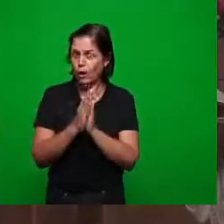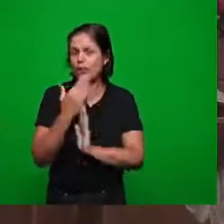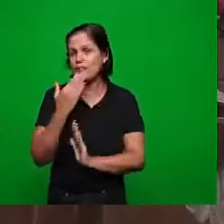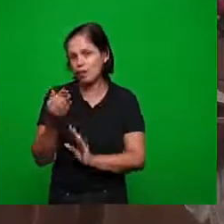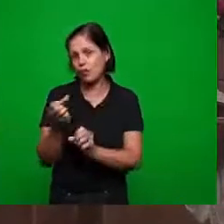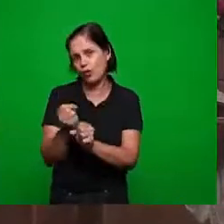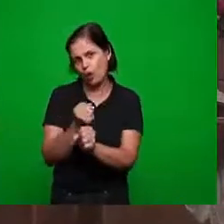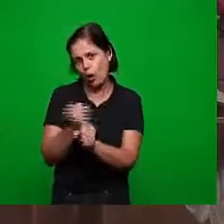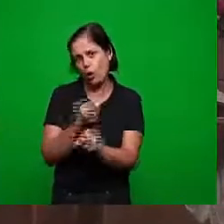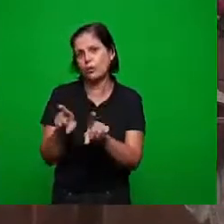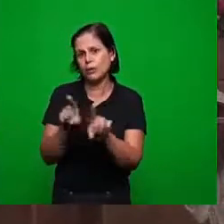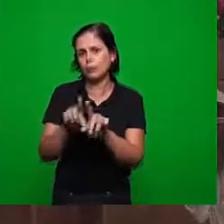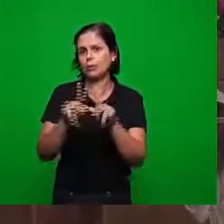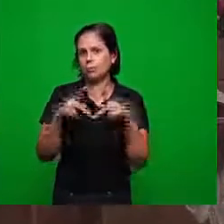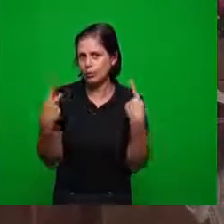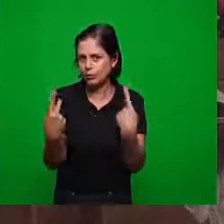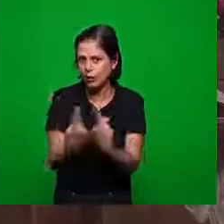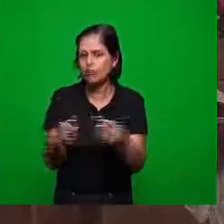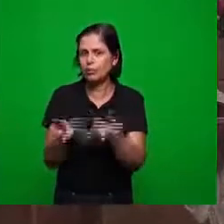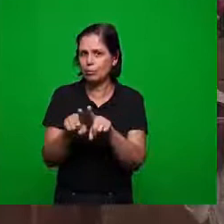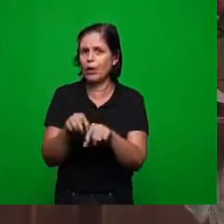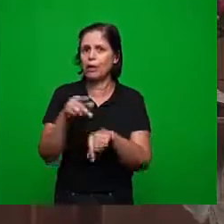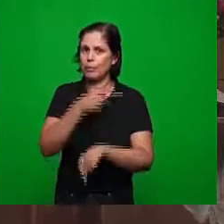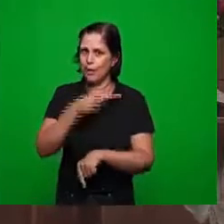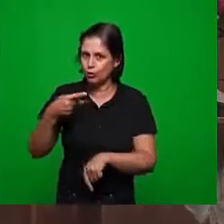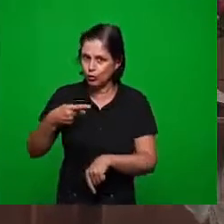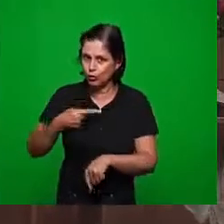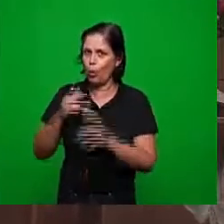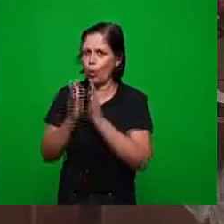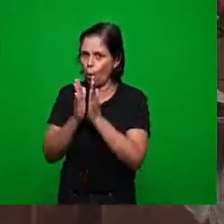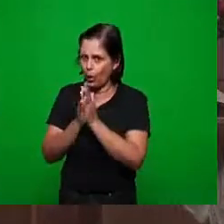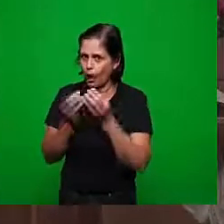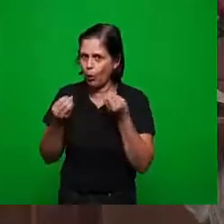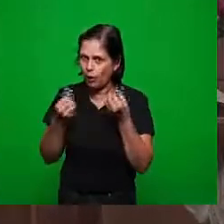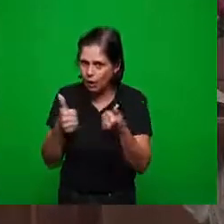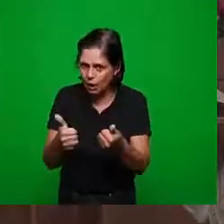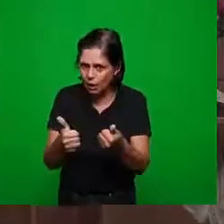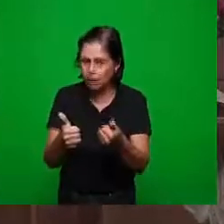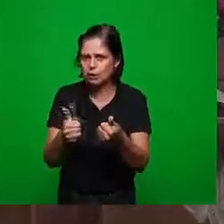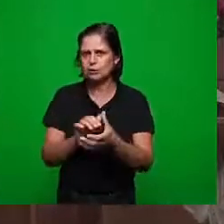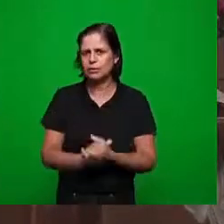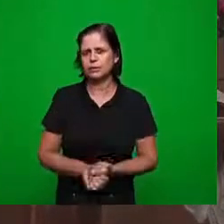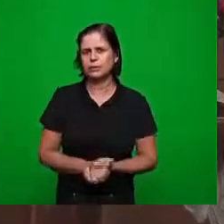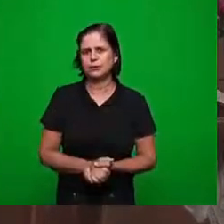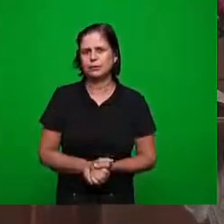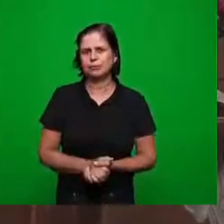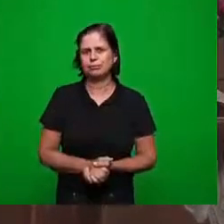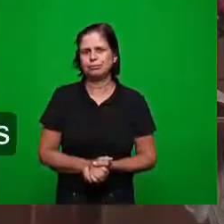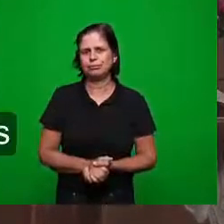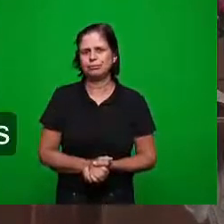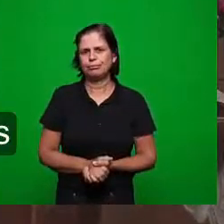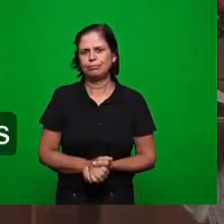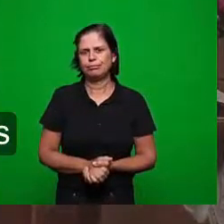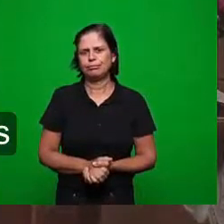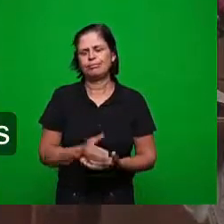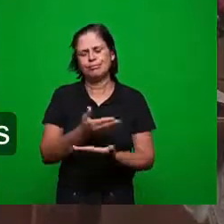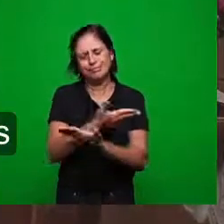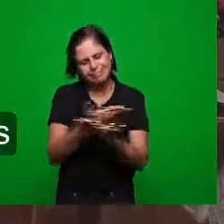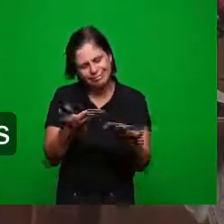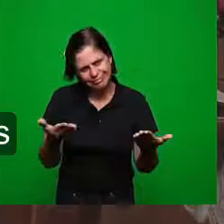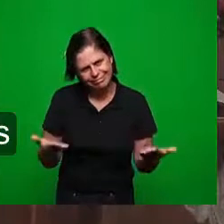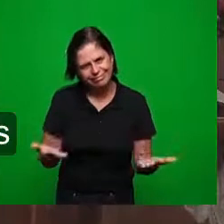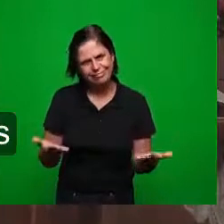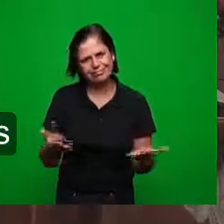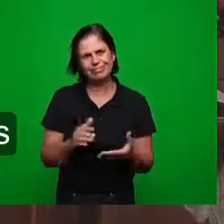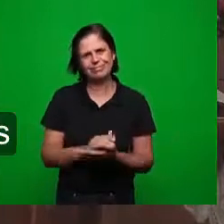ministérios também sejam preservados e a igreja de um modo geral assim irmãos desejamos a